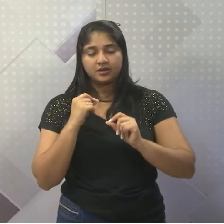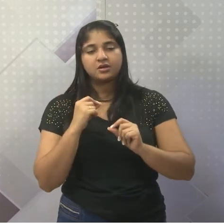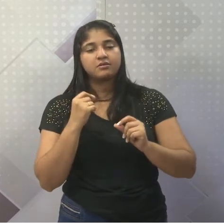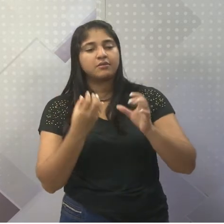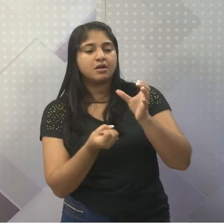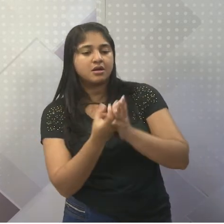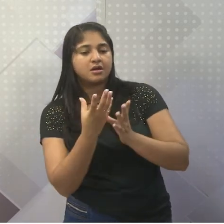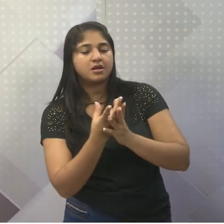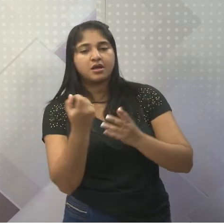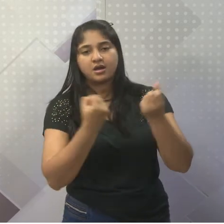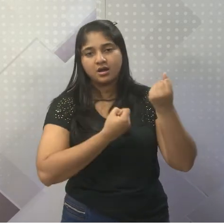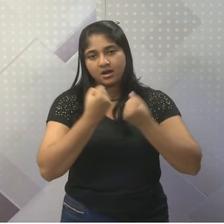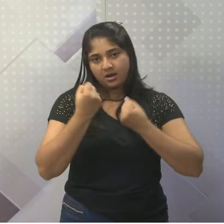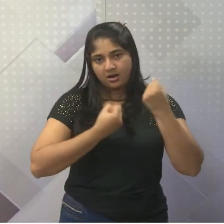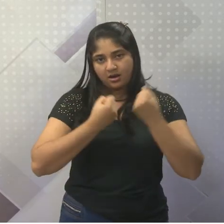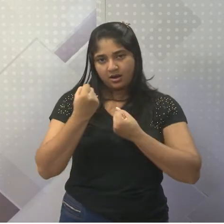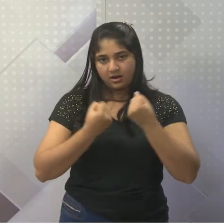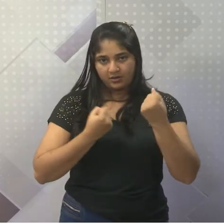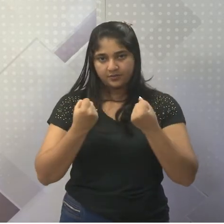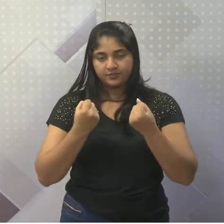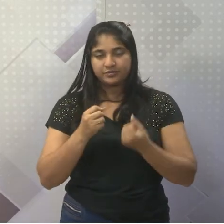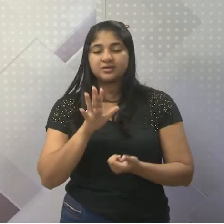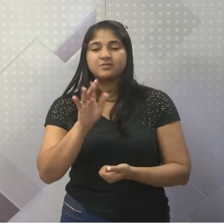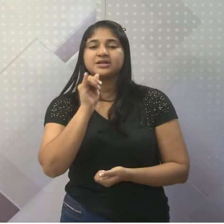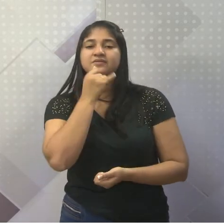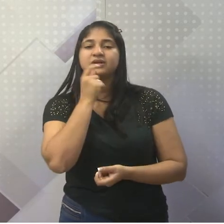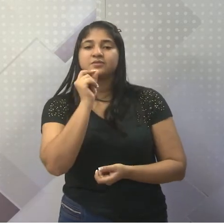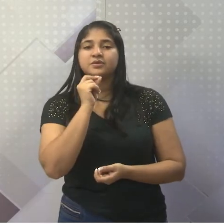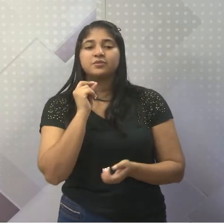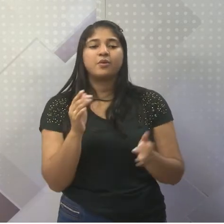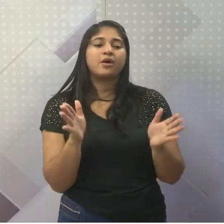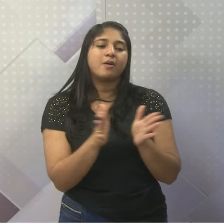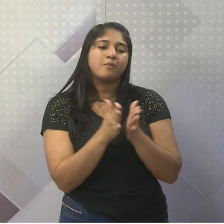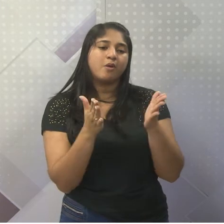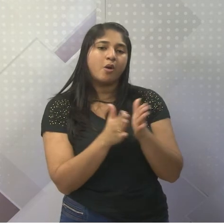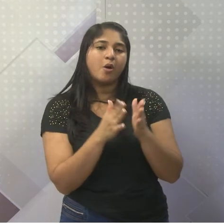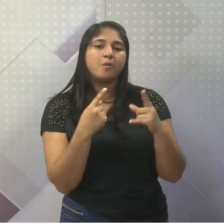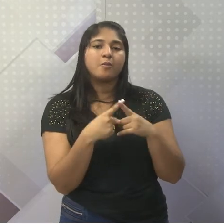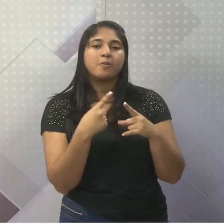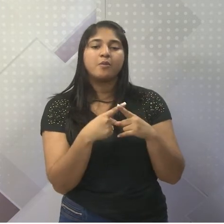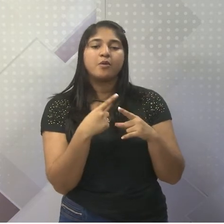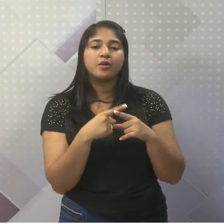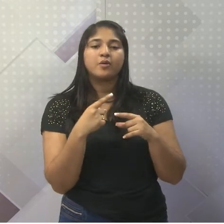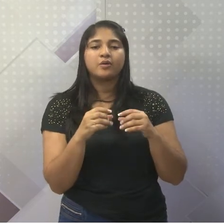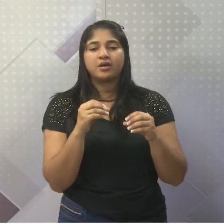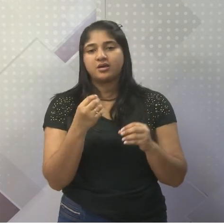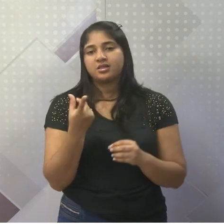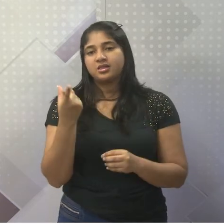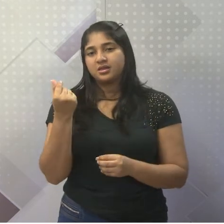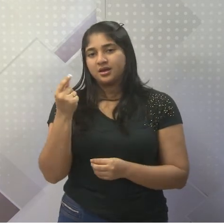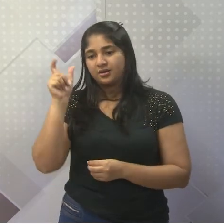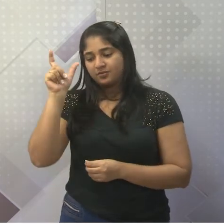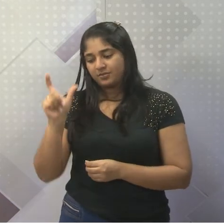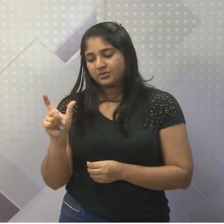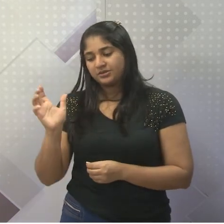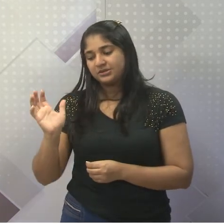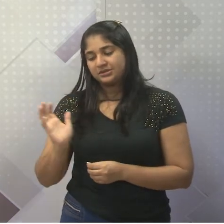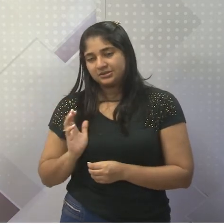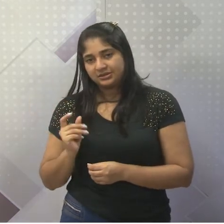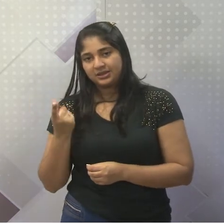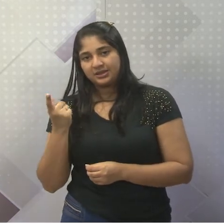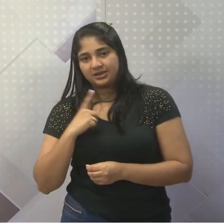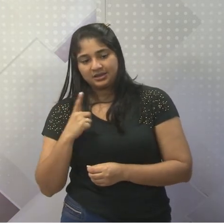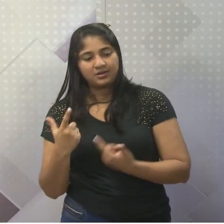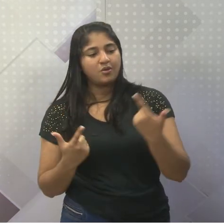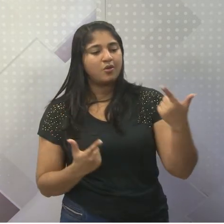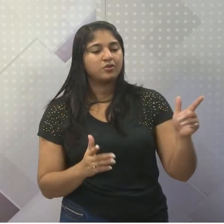automóveis. Mas, infelizmente, a pobreza, devido à concentração de renda e poder, é, infelizmente, notória e